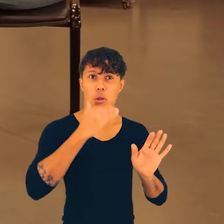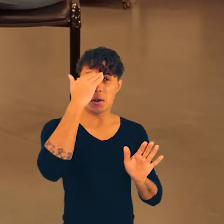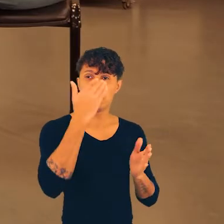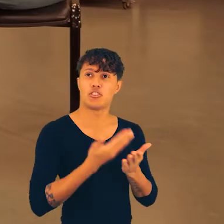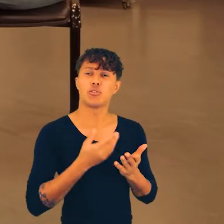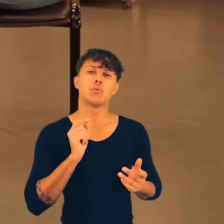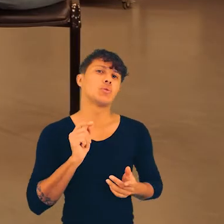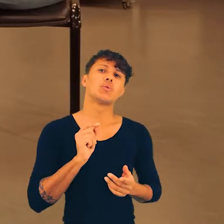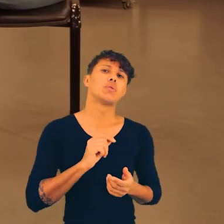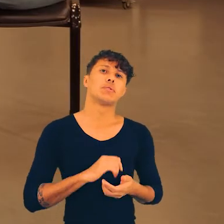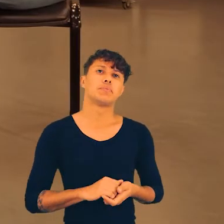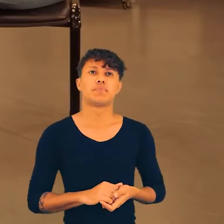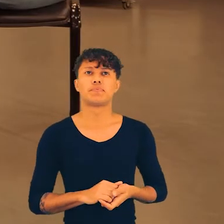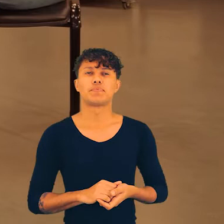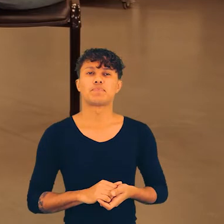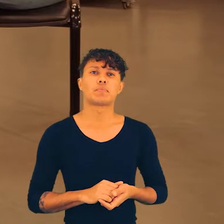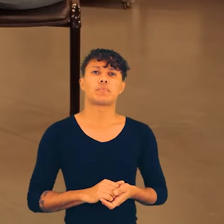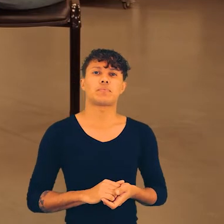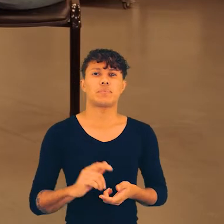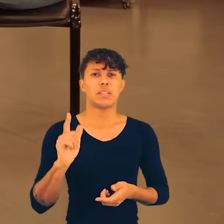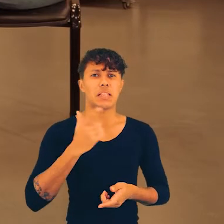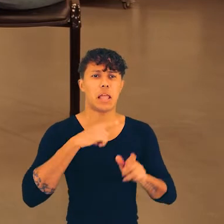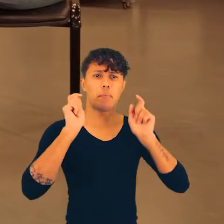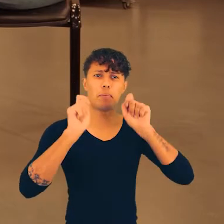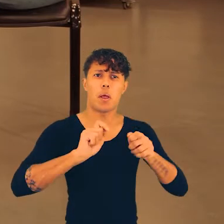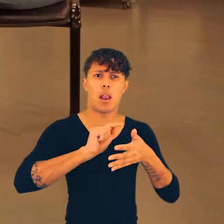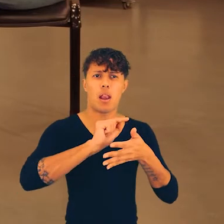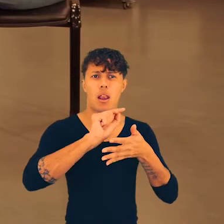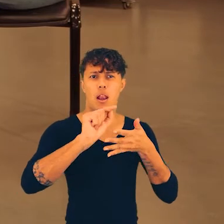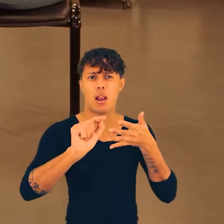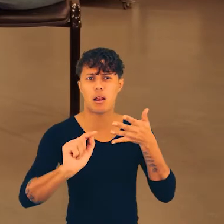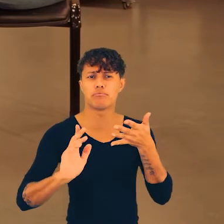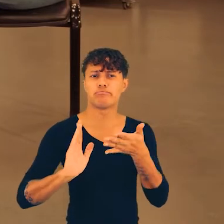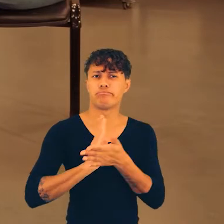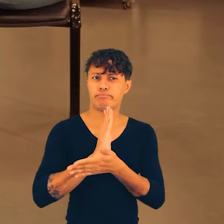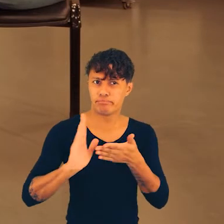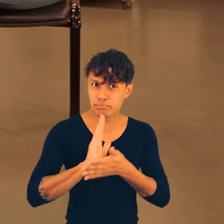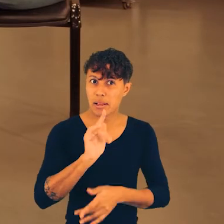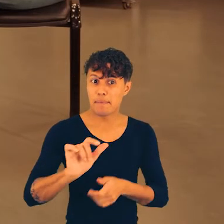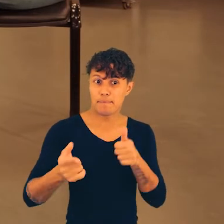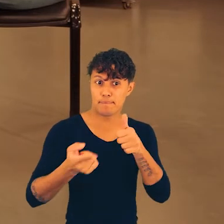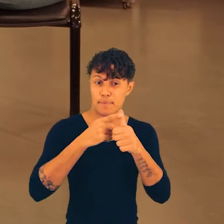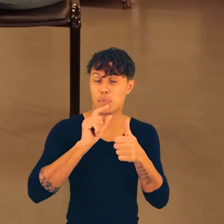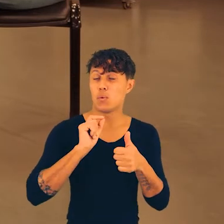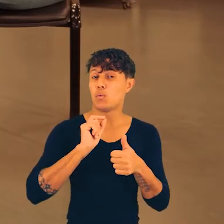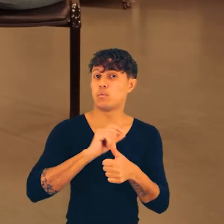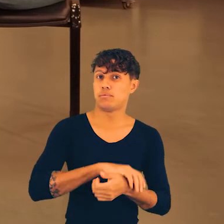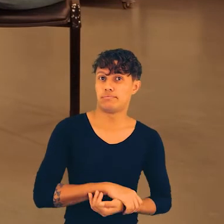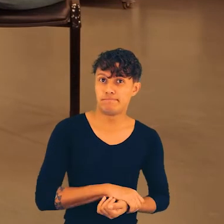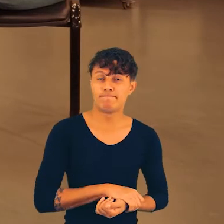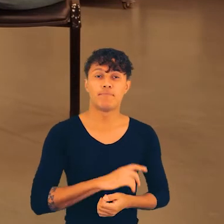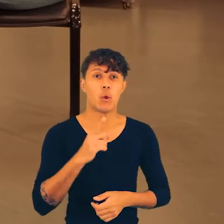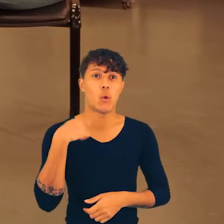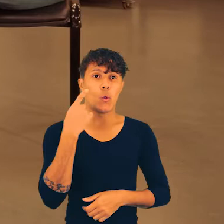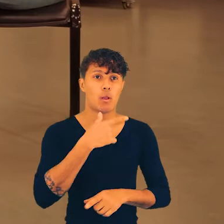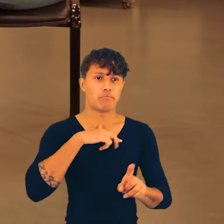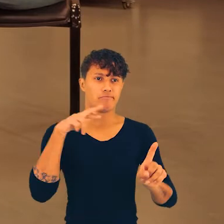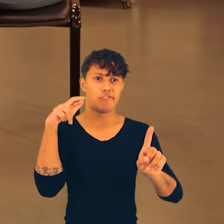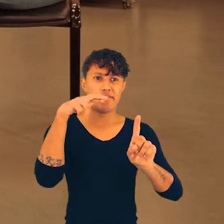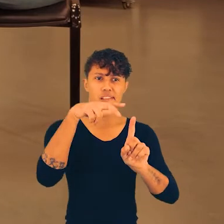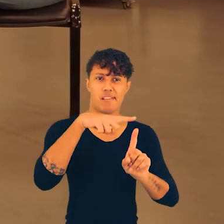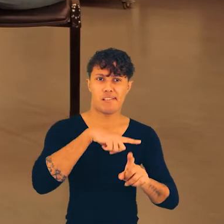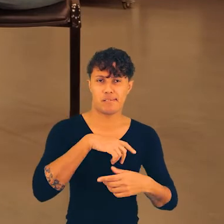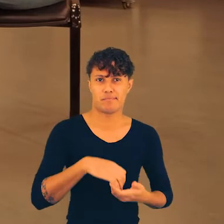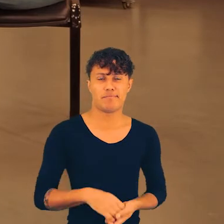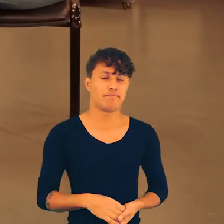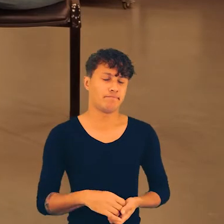pertinente e eu acredito que existem algumas possibilidades. A primeira é a